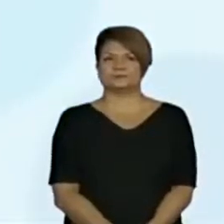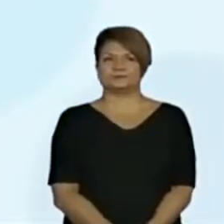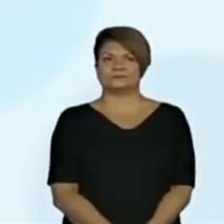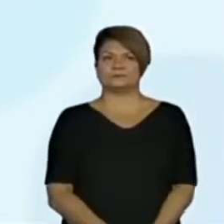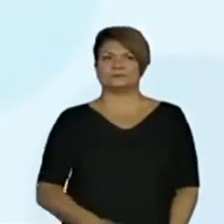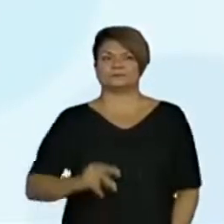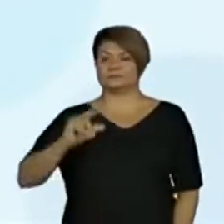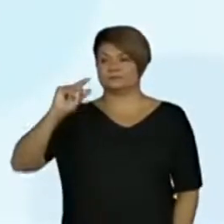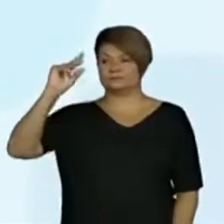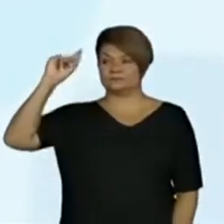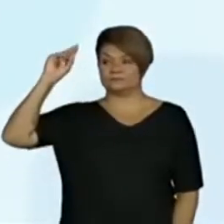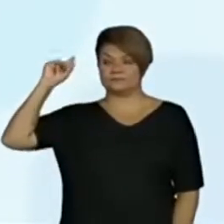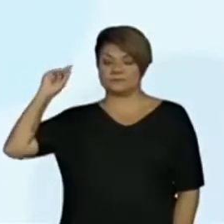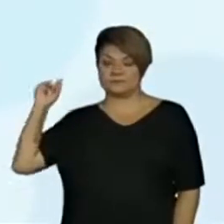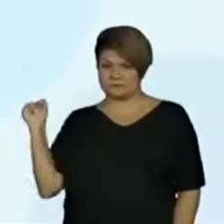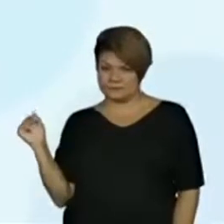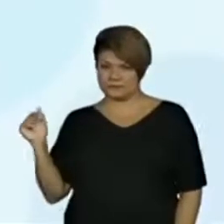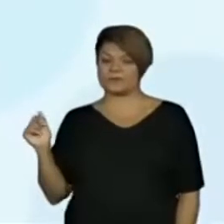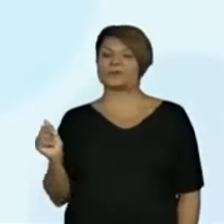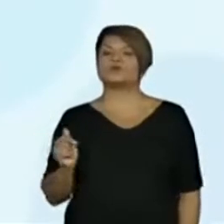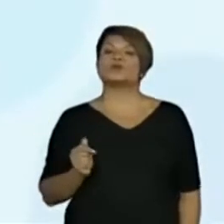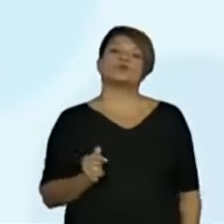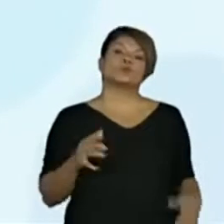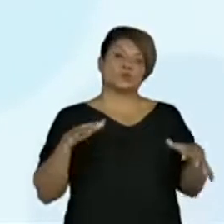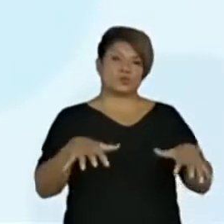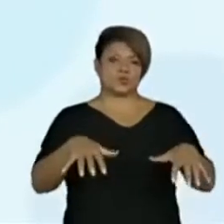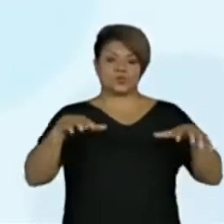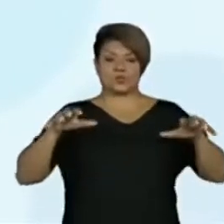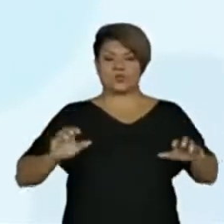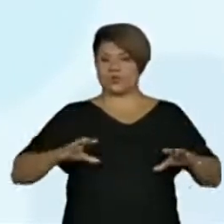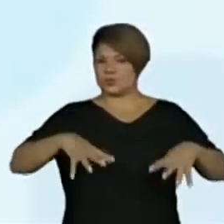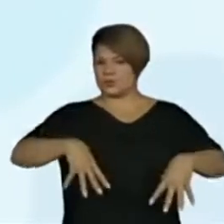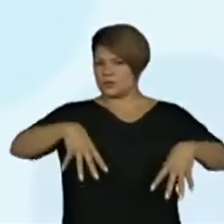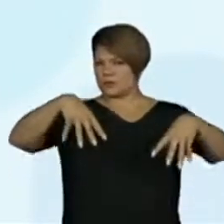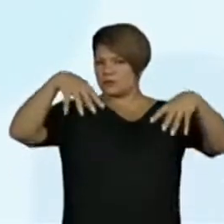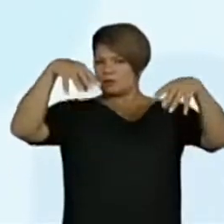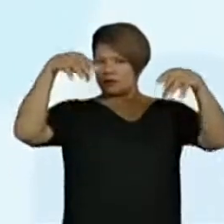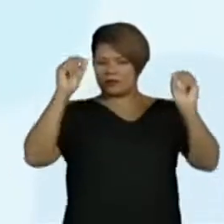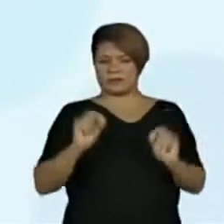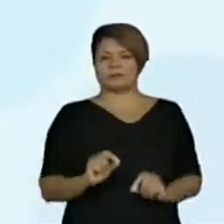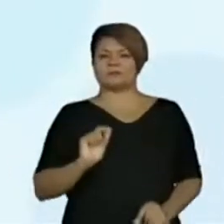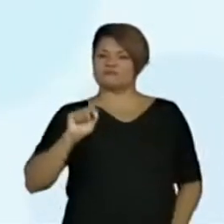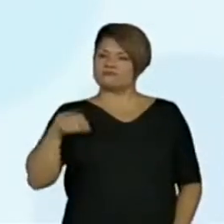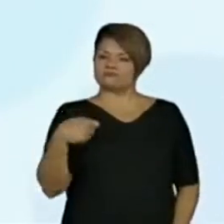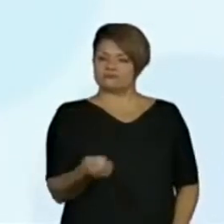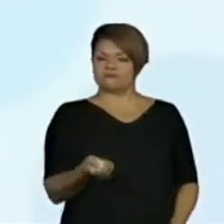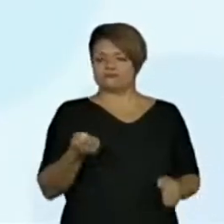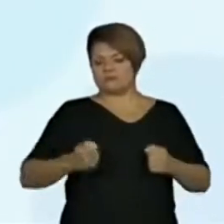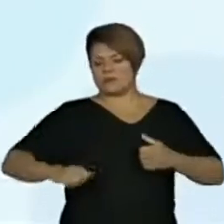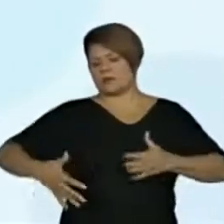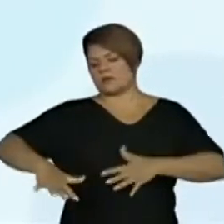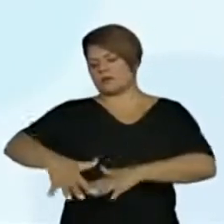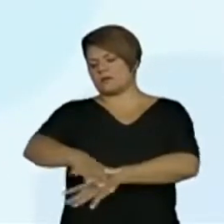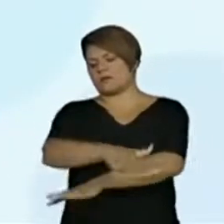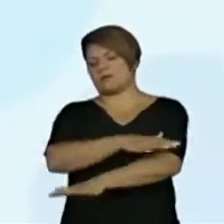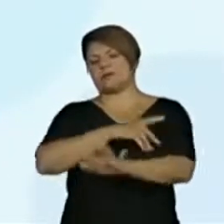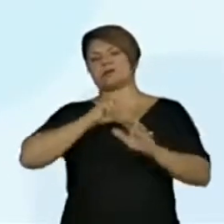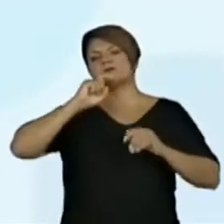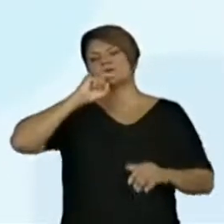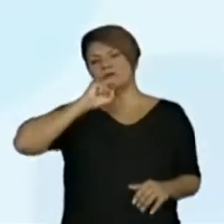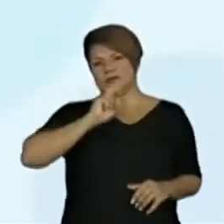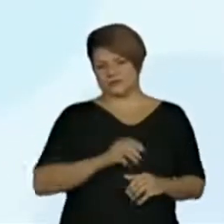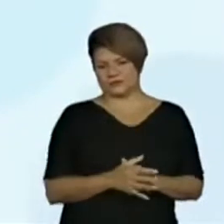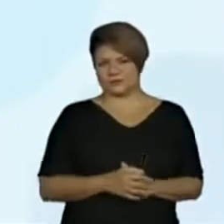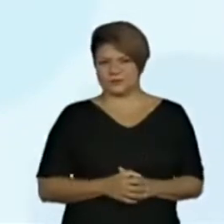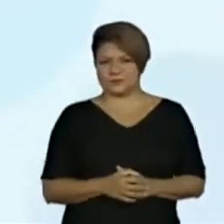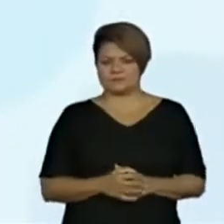Era uma vez um reino chamado Lago Verde. Sua beleza encantava